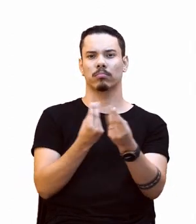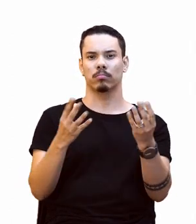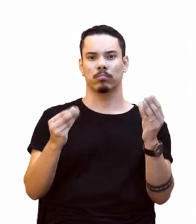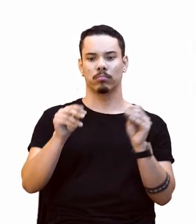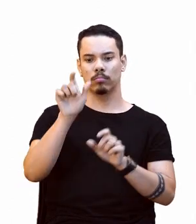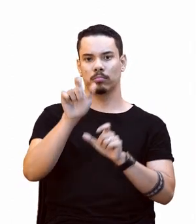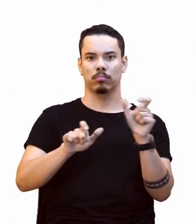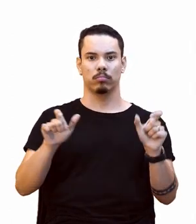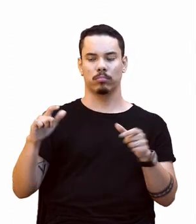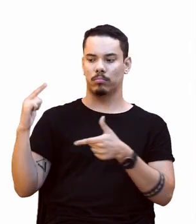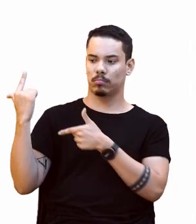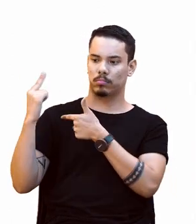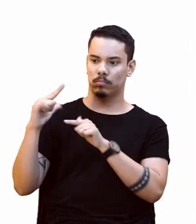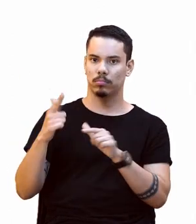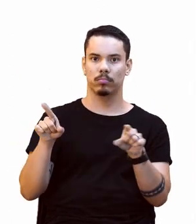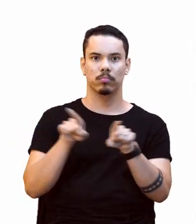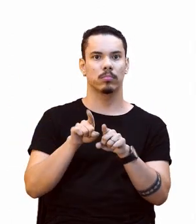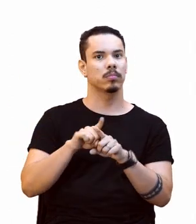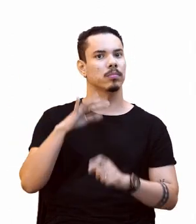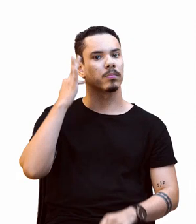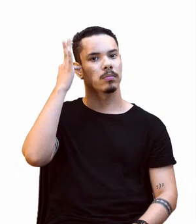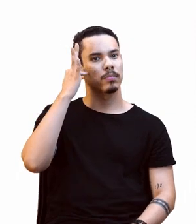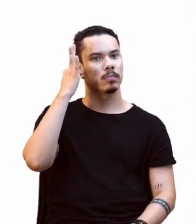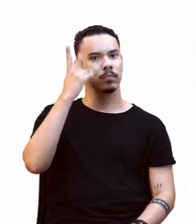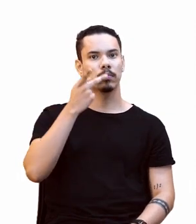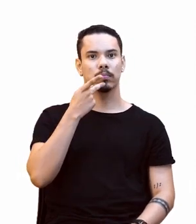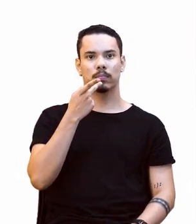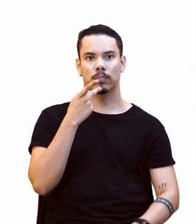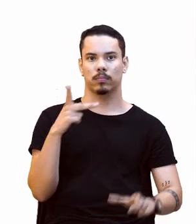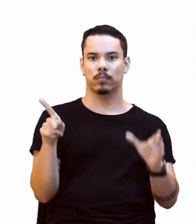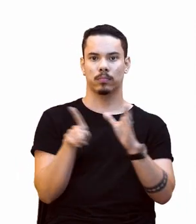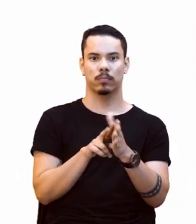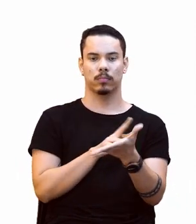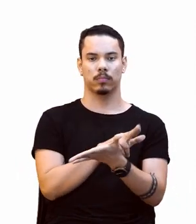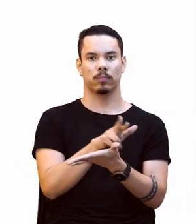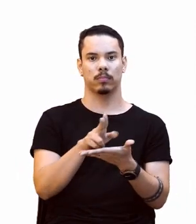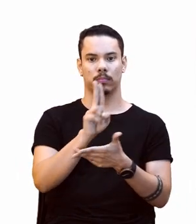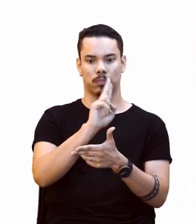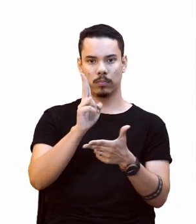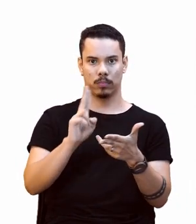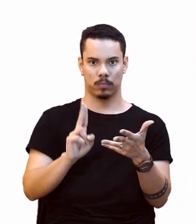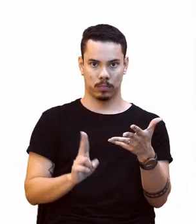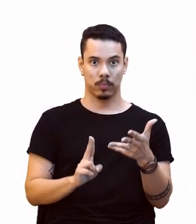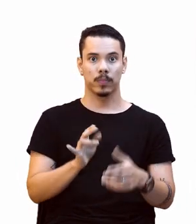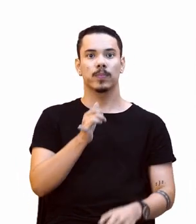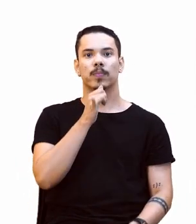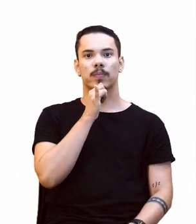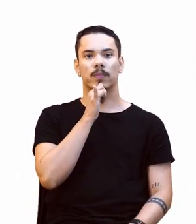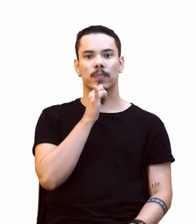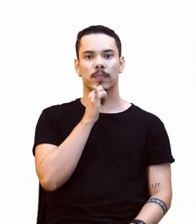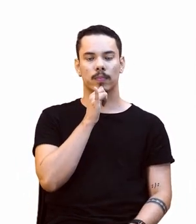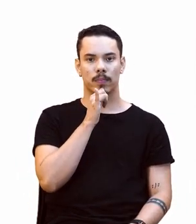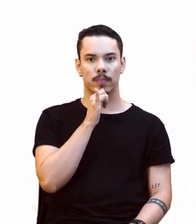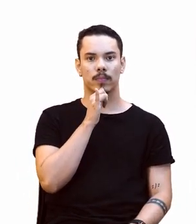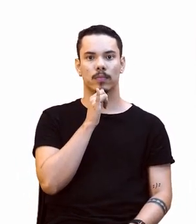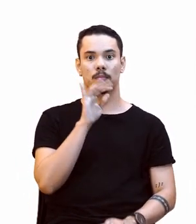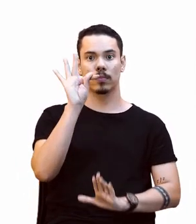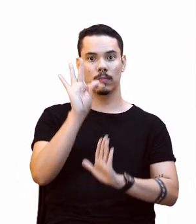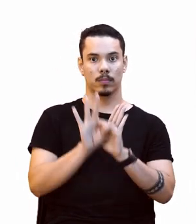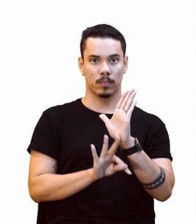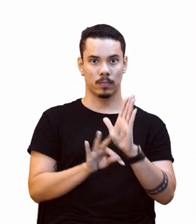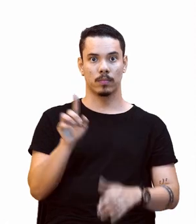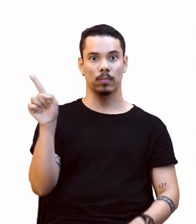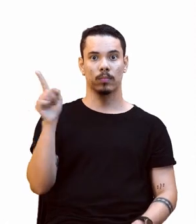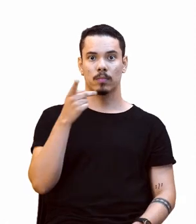tradicionais e filósofos chamam o planeta Terra de vários nomes. Por exemplo, no texto acima, a Terra é